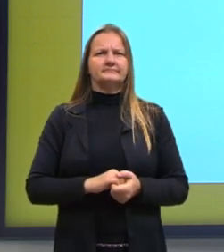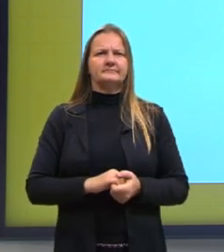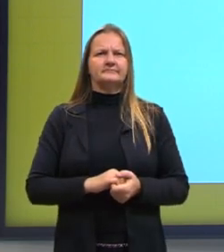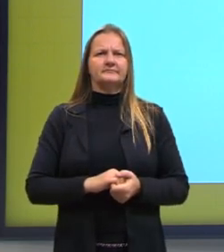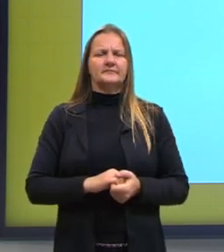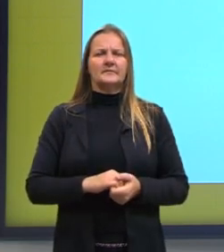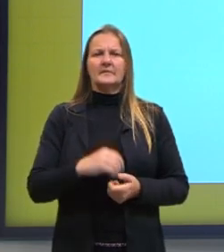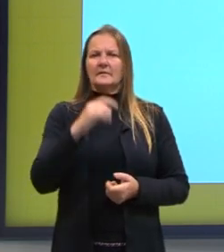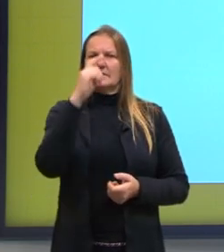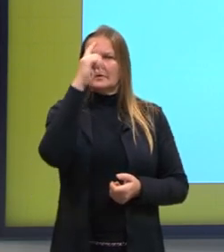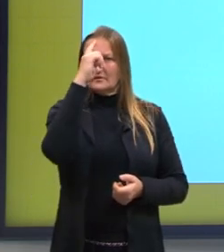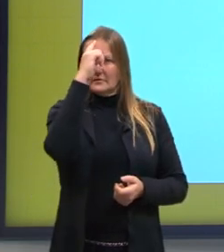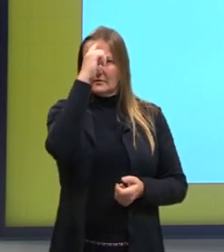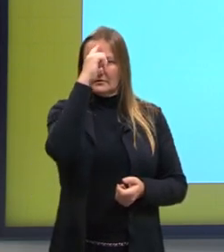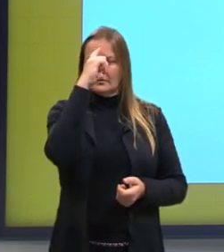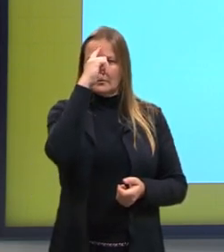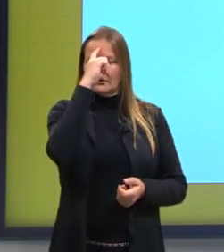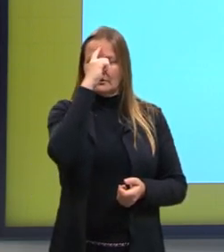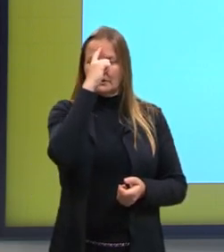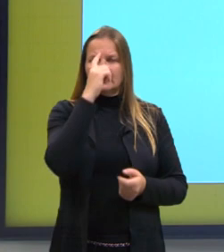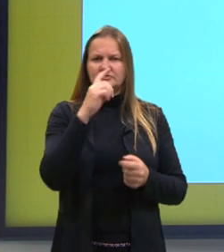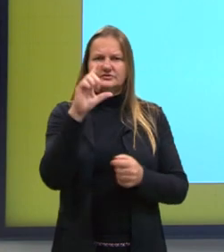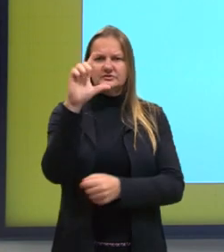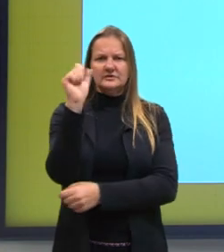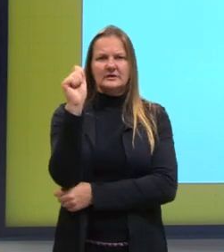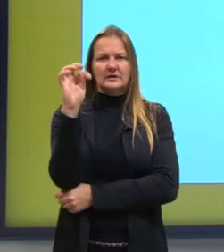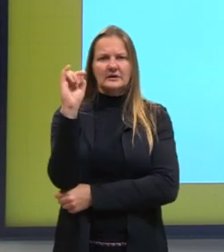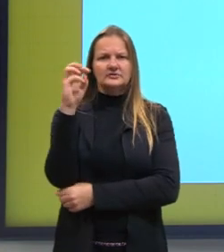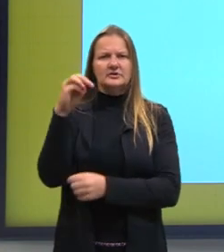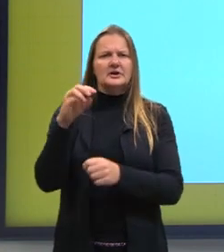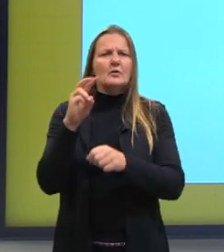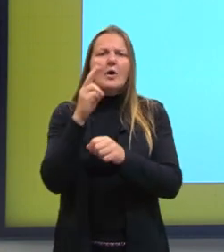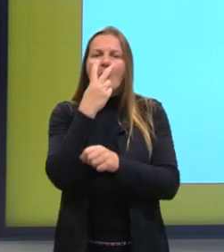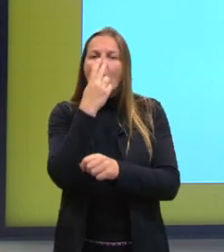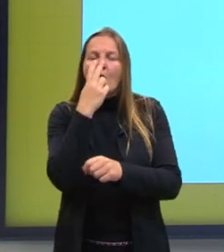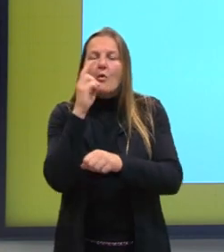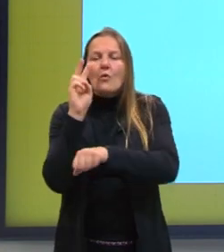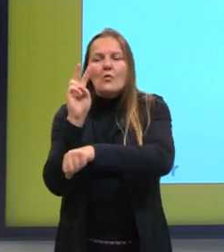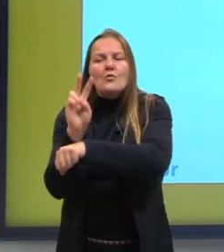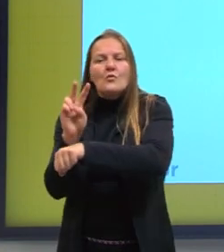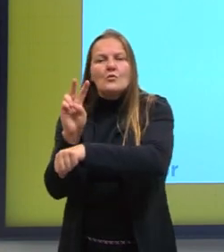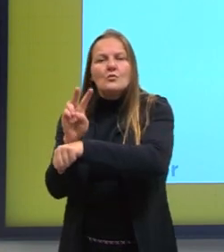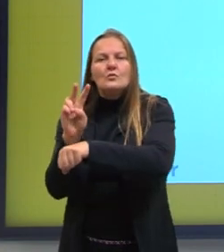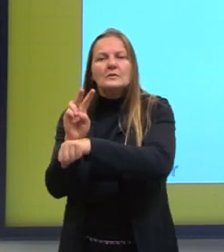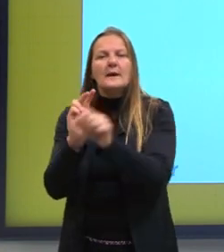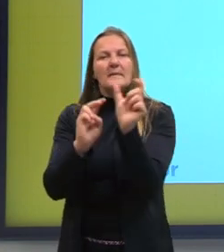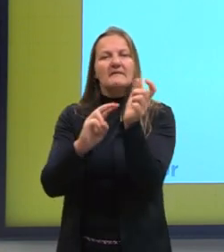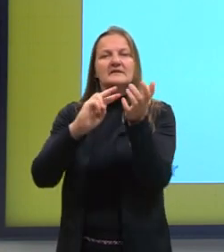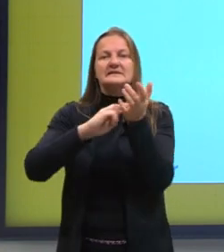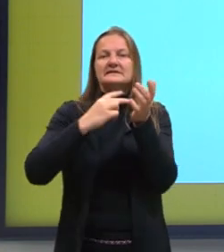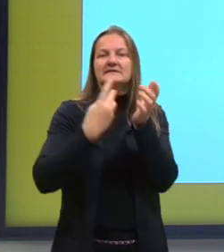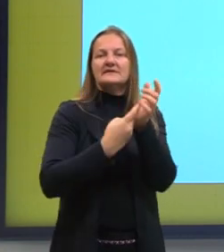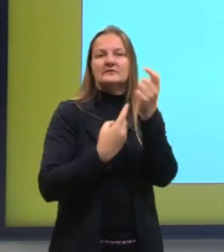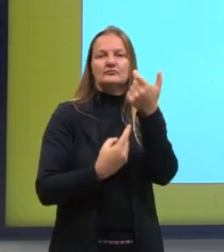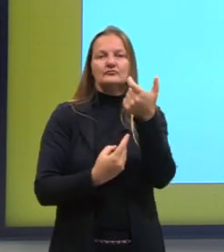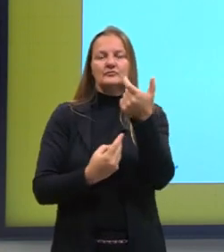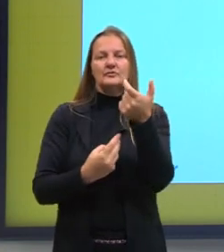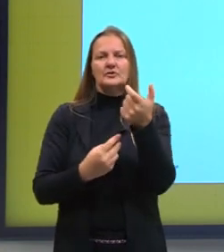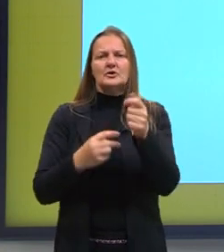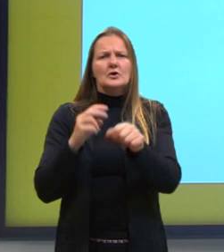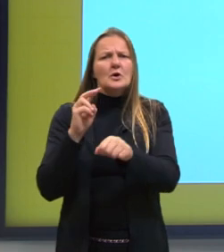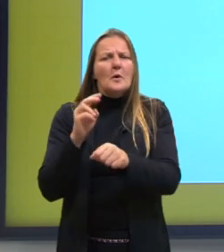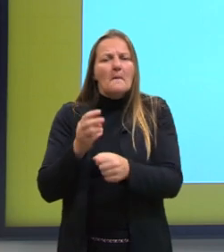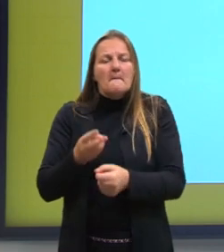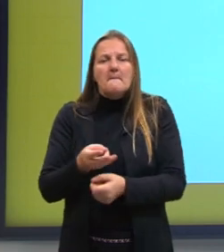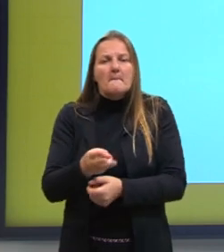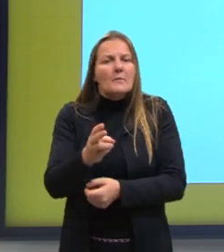vem do latim, que é cuidar, cultivar. Então, essa é a questão da palavra cultura, esse cuidado. Então, manter a cultura